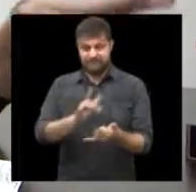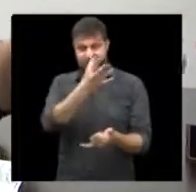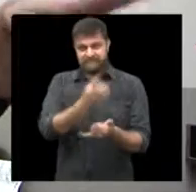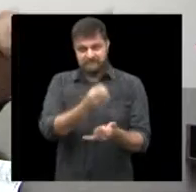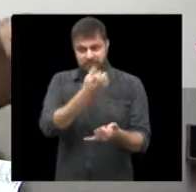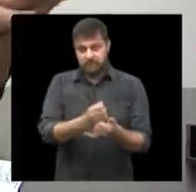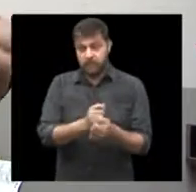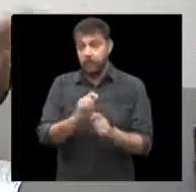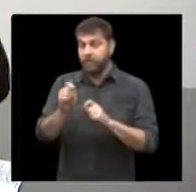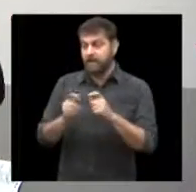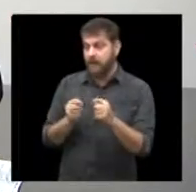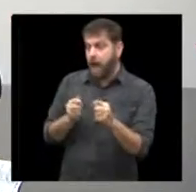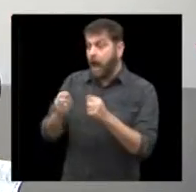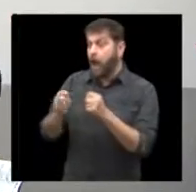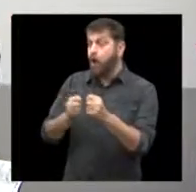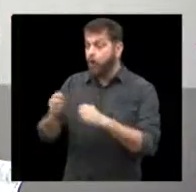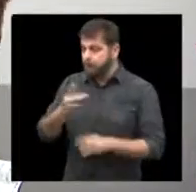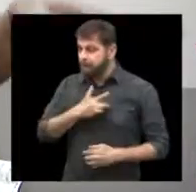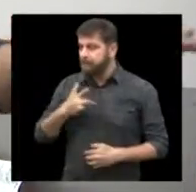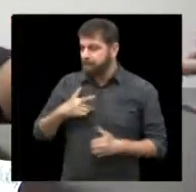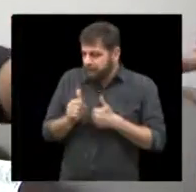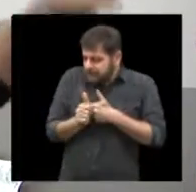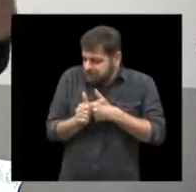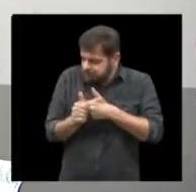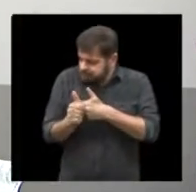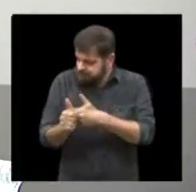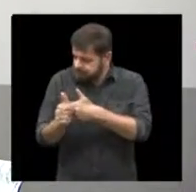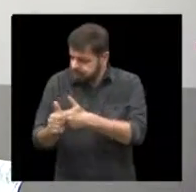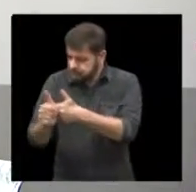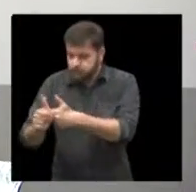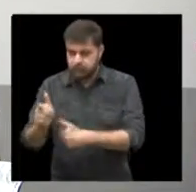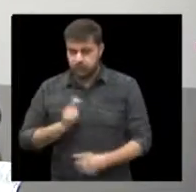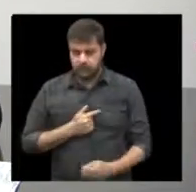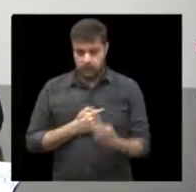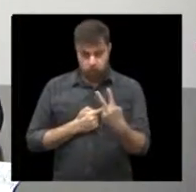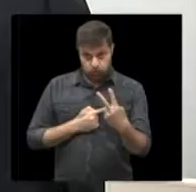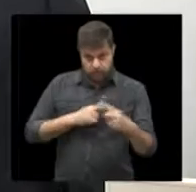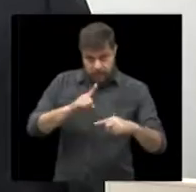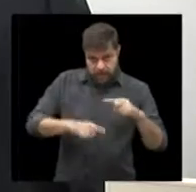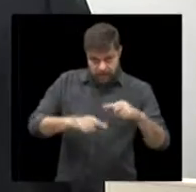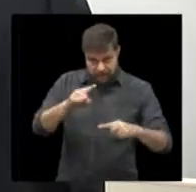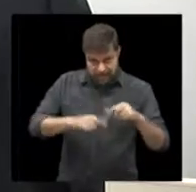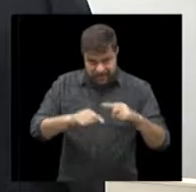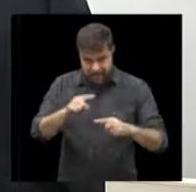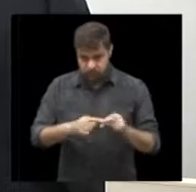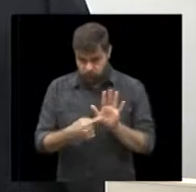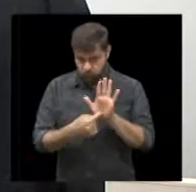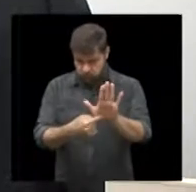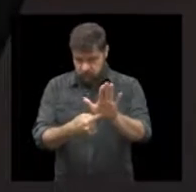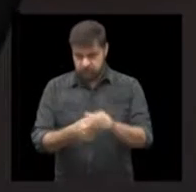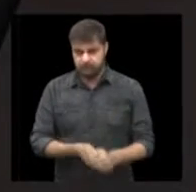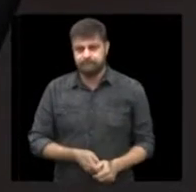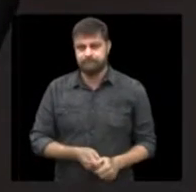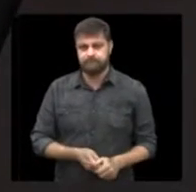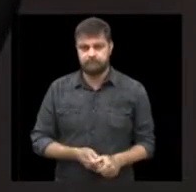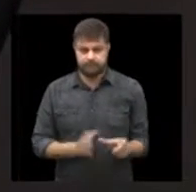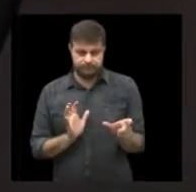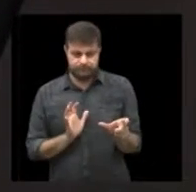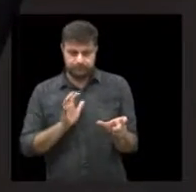que é a monitorização da sua saúde através de dois aparelhinhos que a gente tem aqui a plataforma